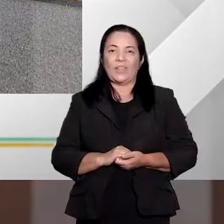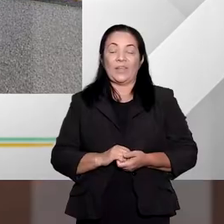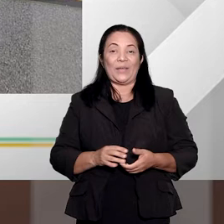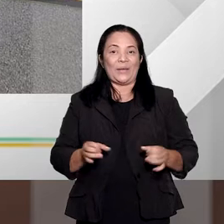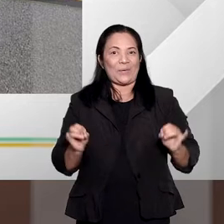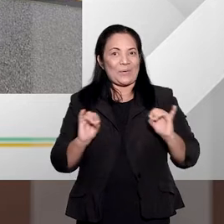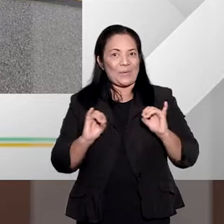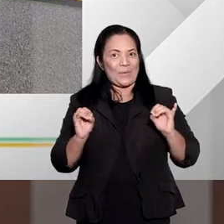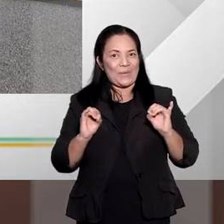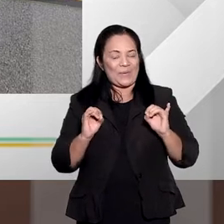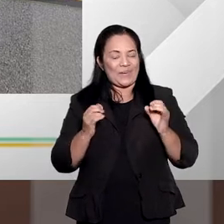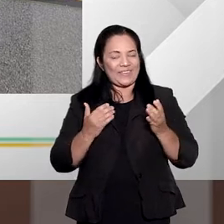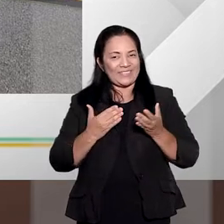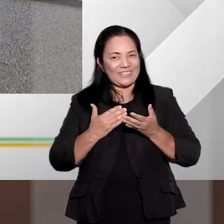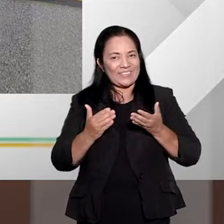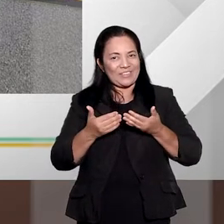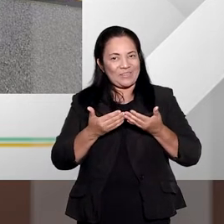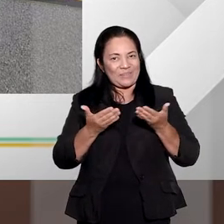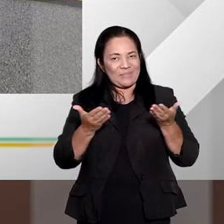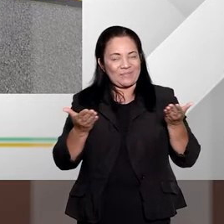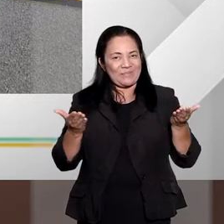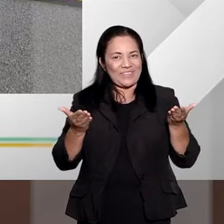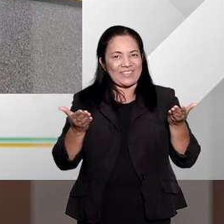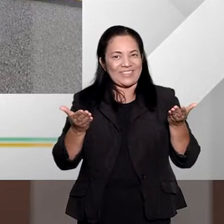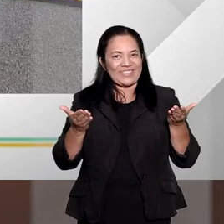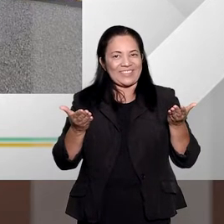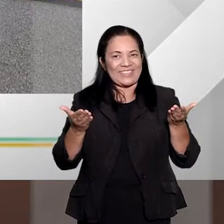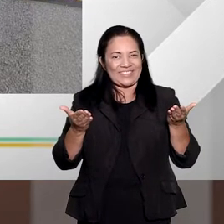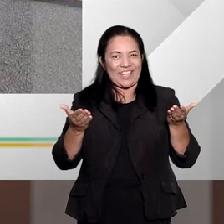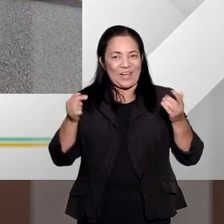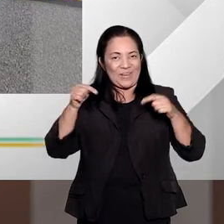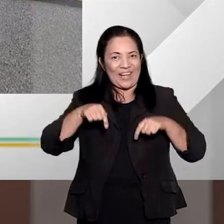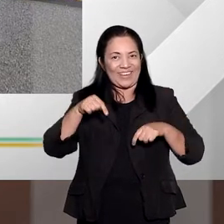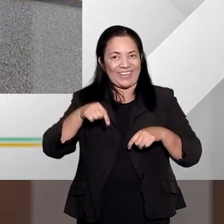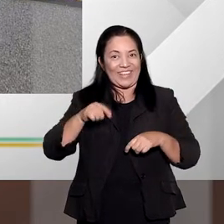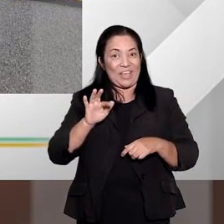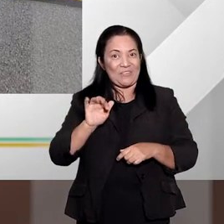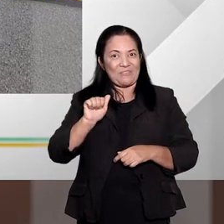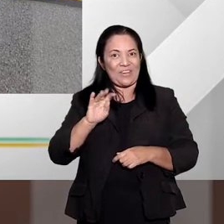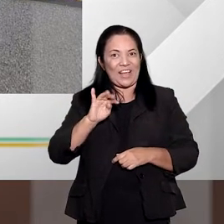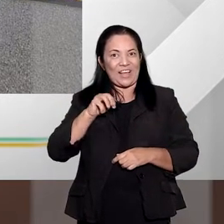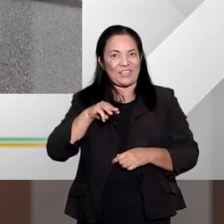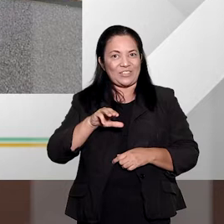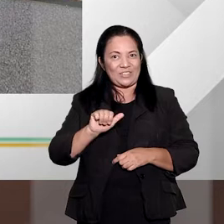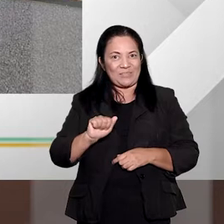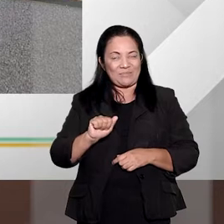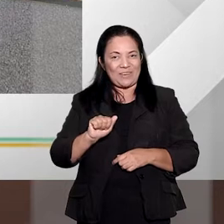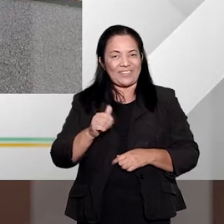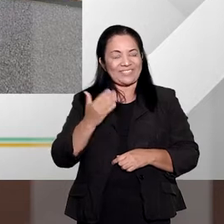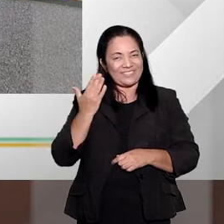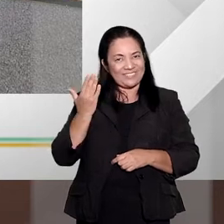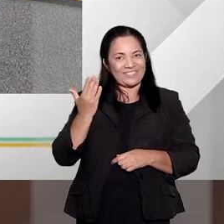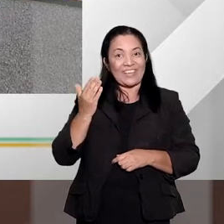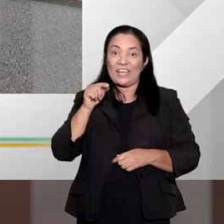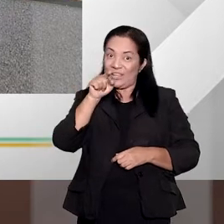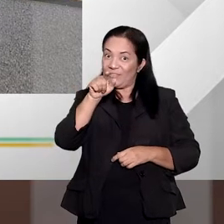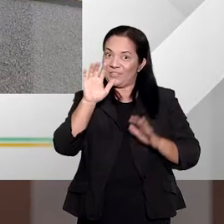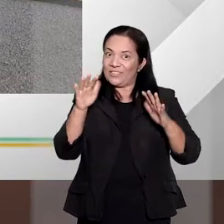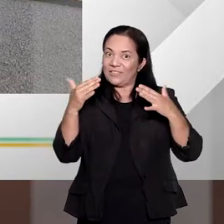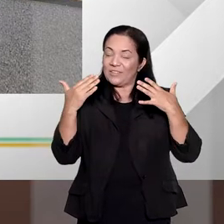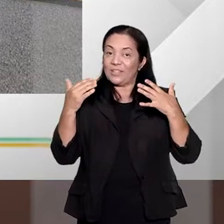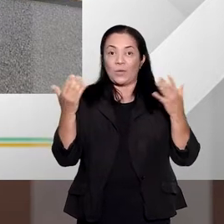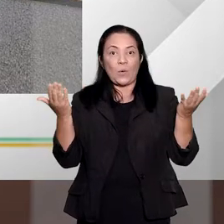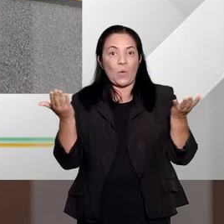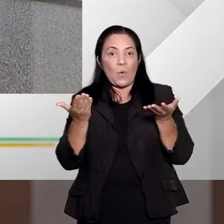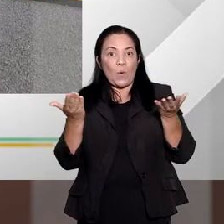Olá, está começando mais um Entender Direito comigo, Fátima Ochoa e claro, com você aí do outro lado. Hoje nós